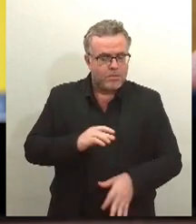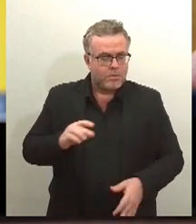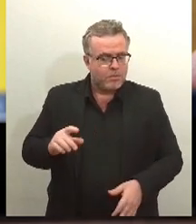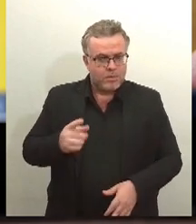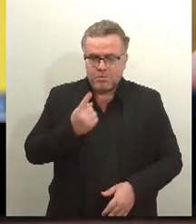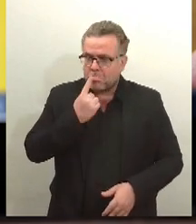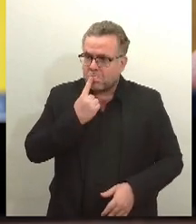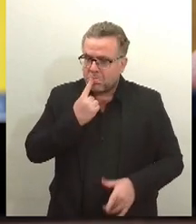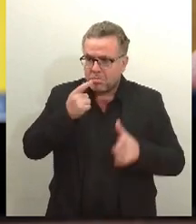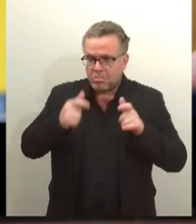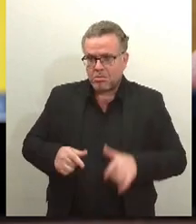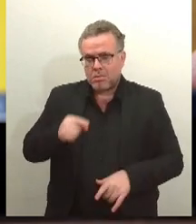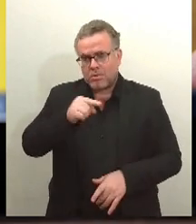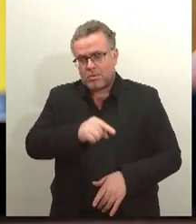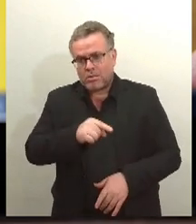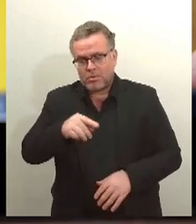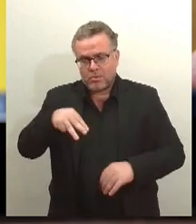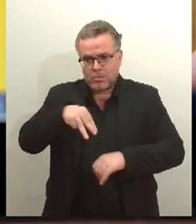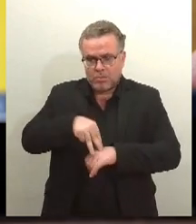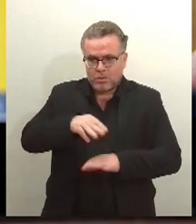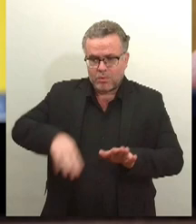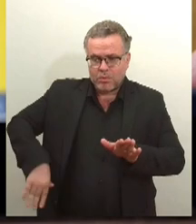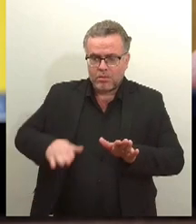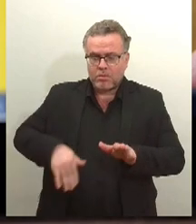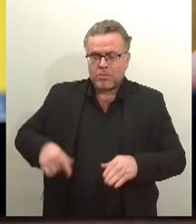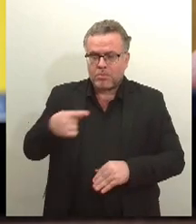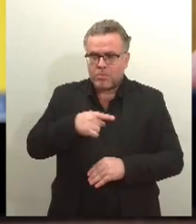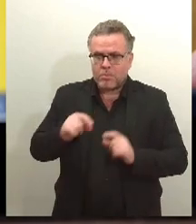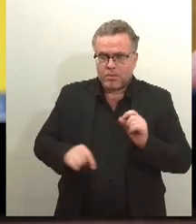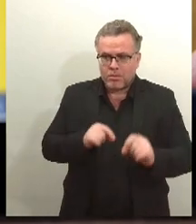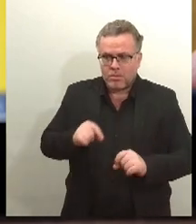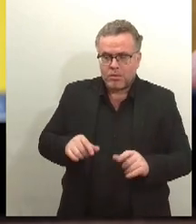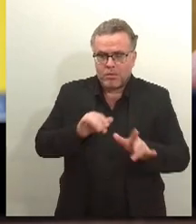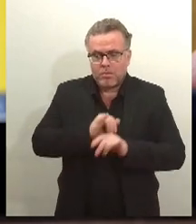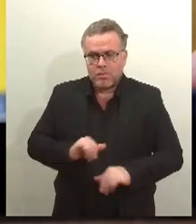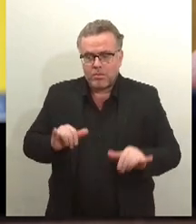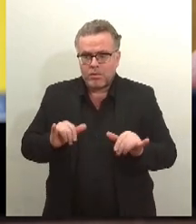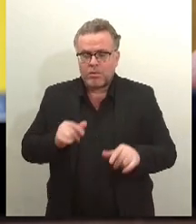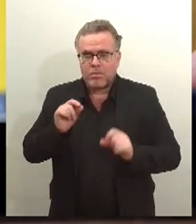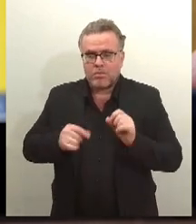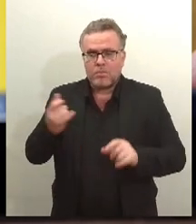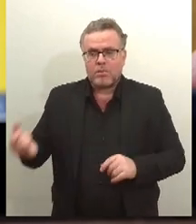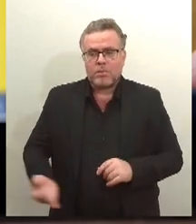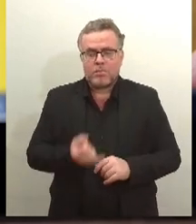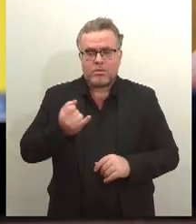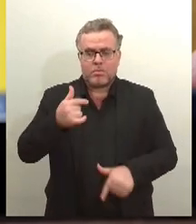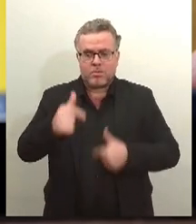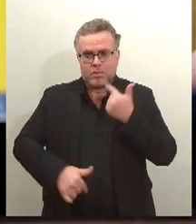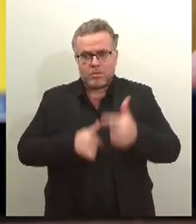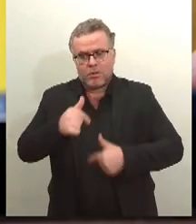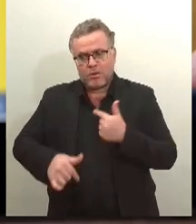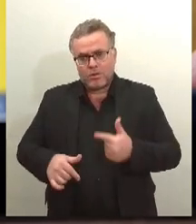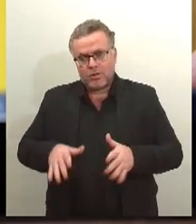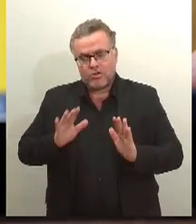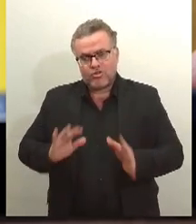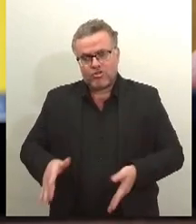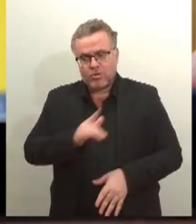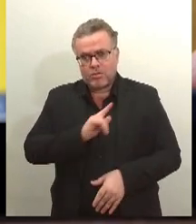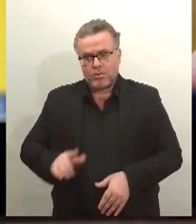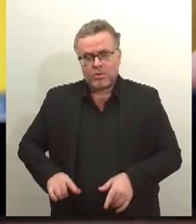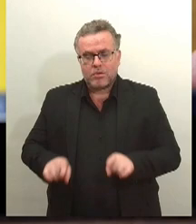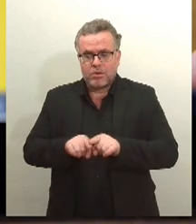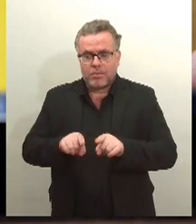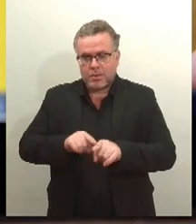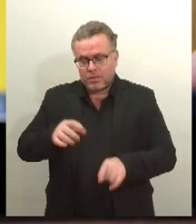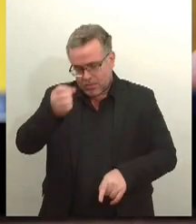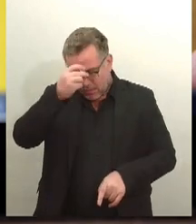Atalaia, em Aracaju. O parlamentar destacou o histórico do ex-governador e prefeito de Aracaju em dois mandatos, com suas